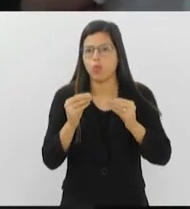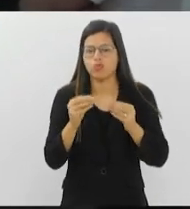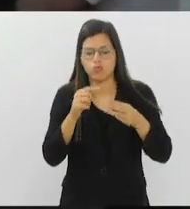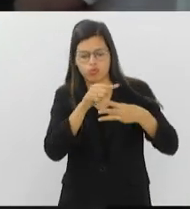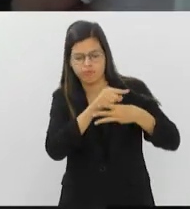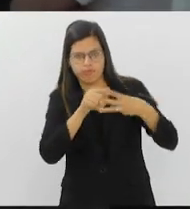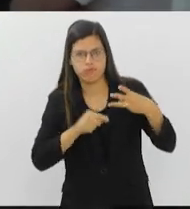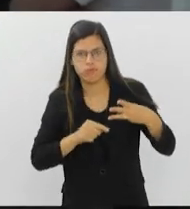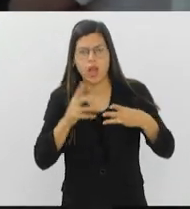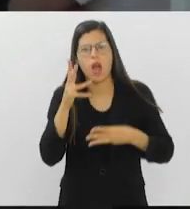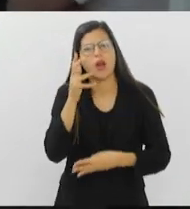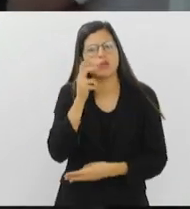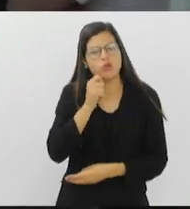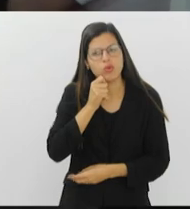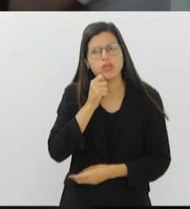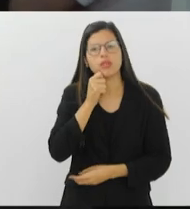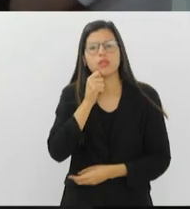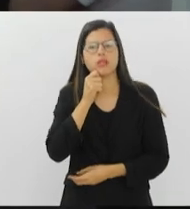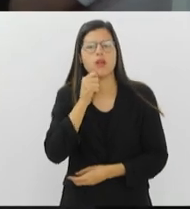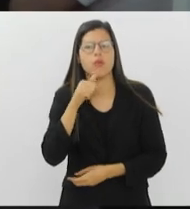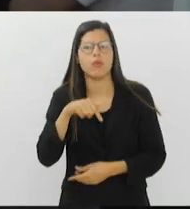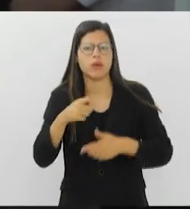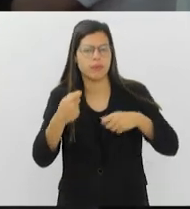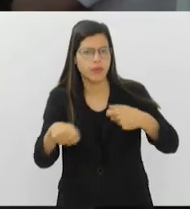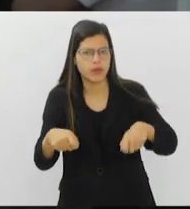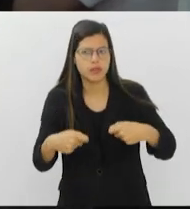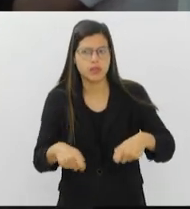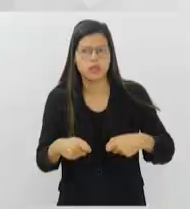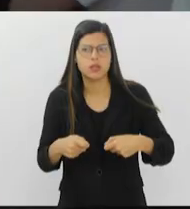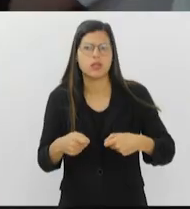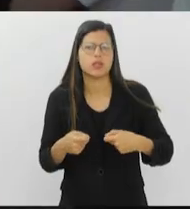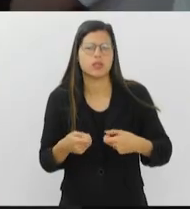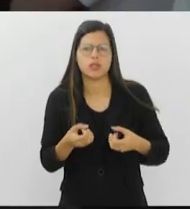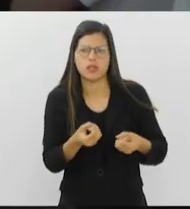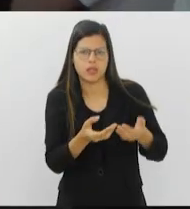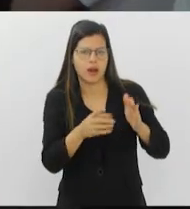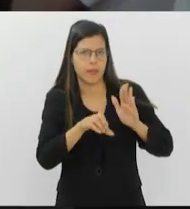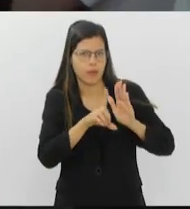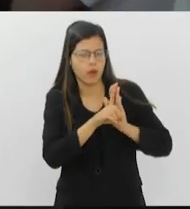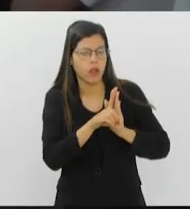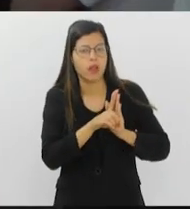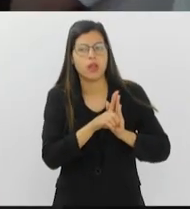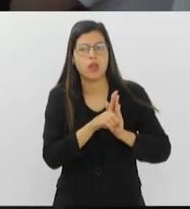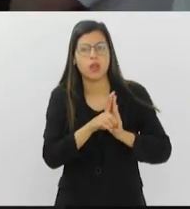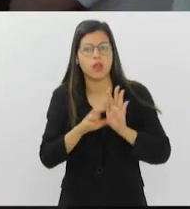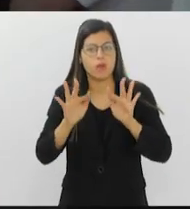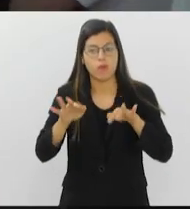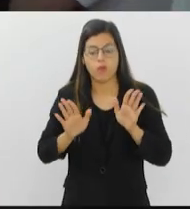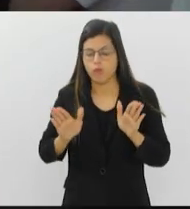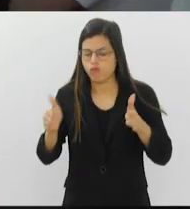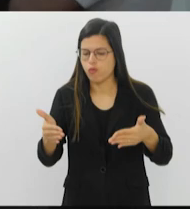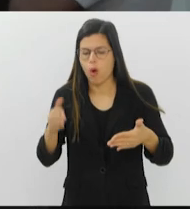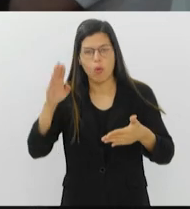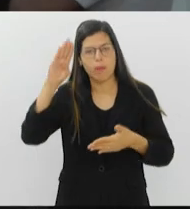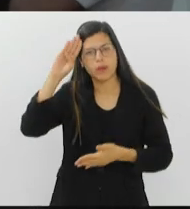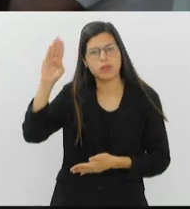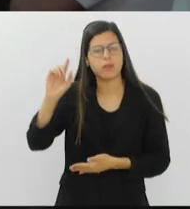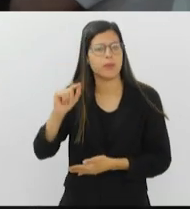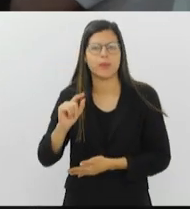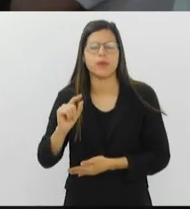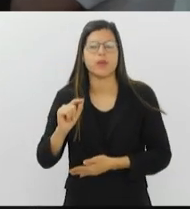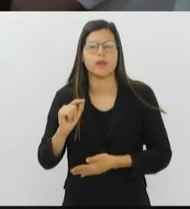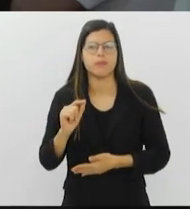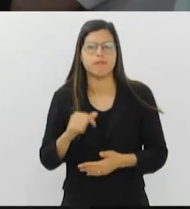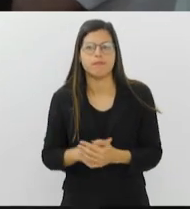ação. A adoção, as adoções necessárias, entrega legal. E por fim, o foco principal aqui é a gente